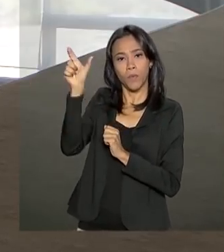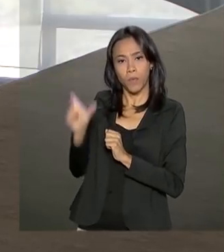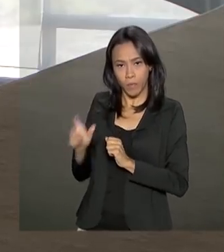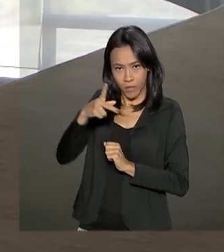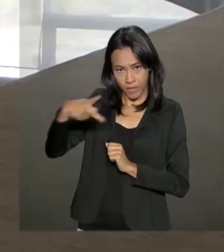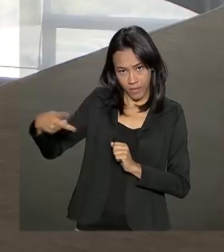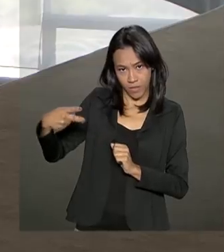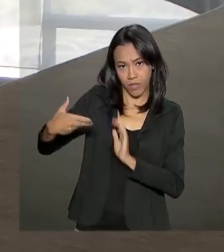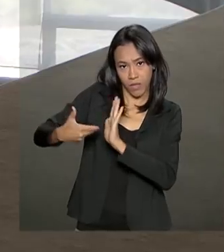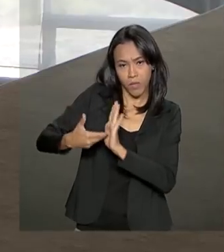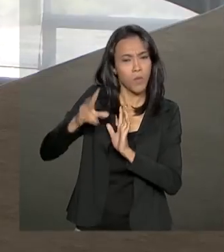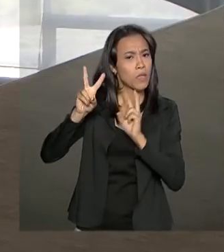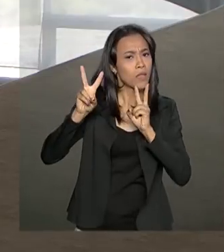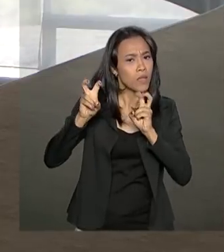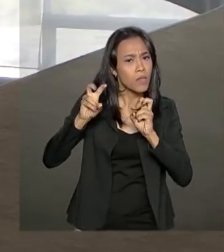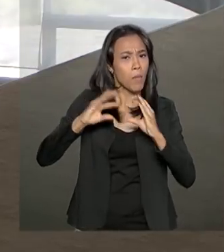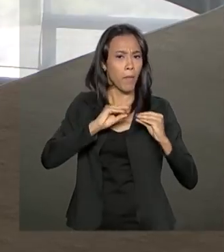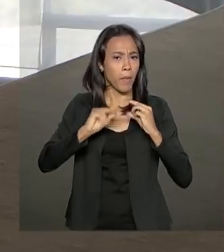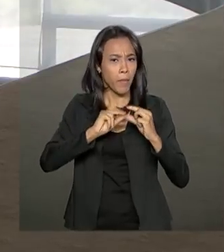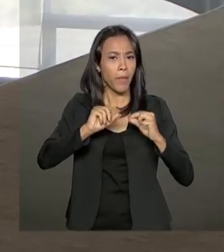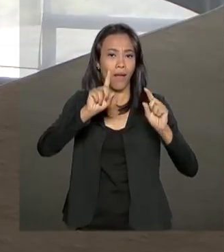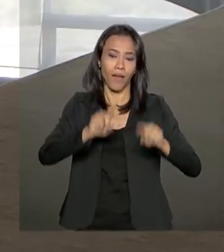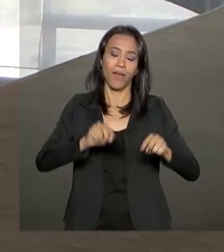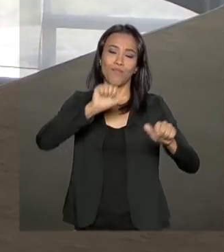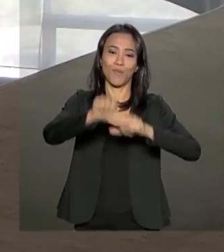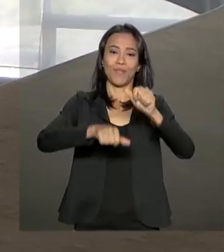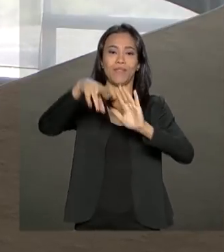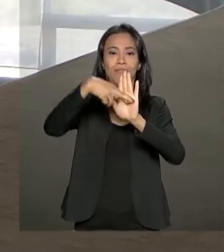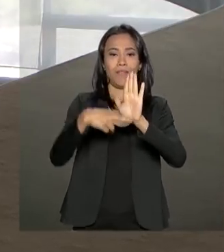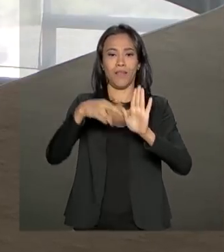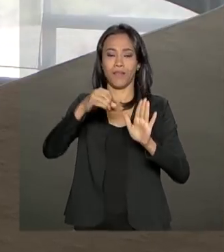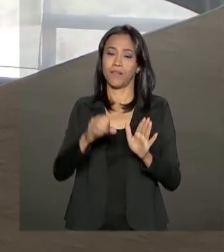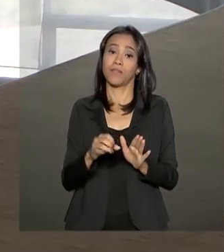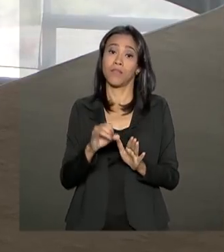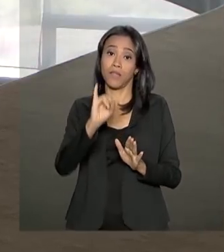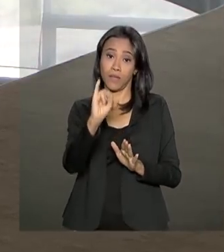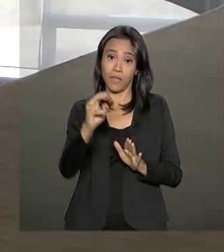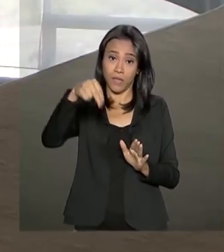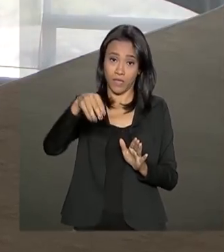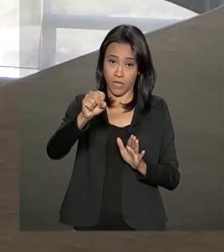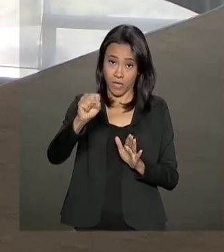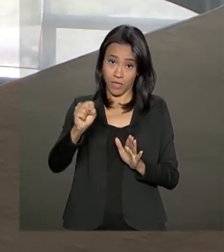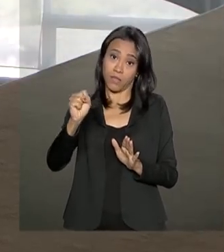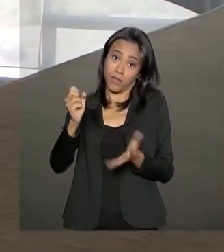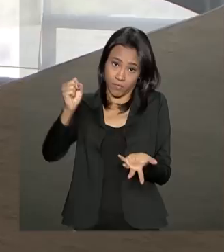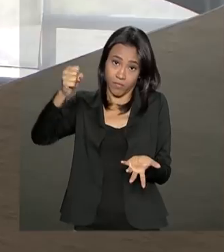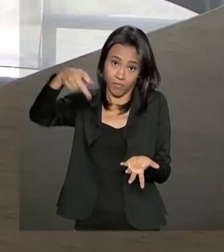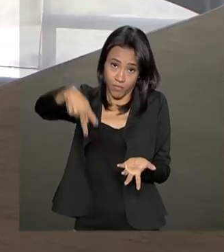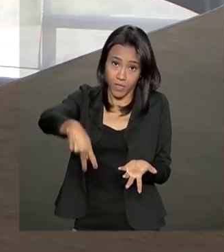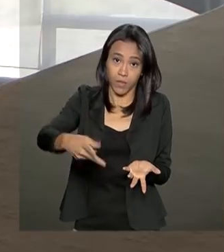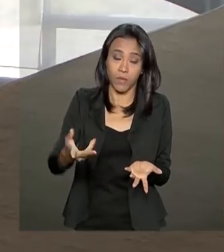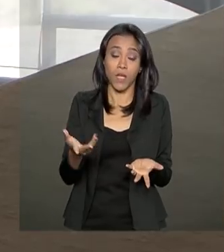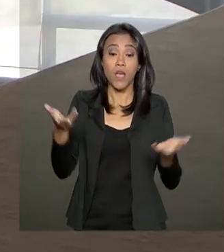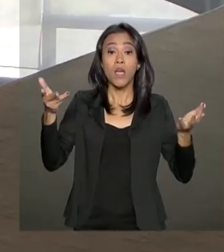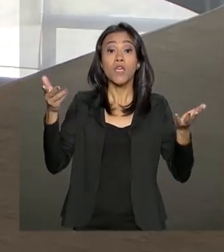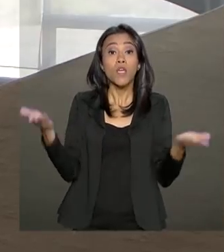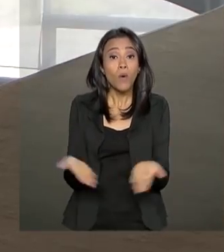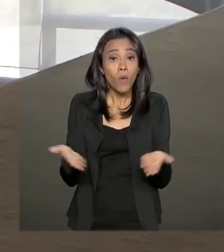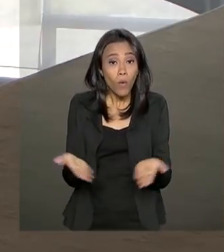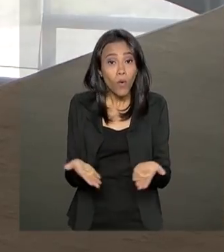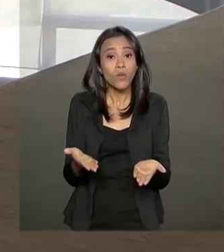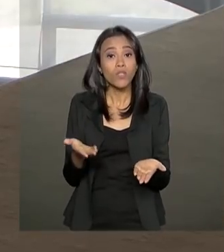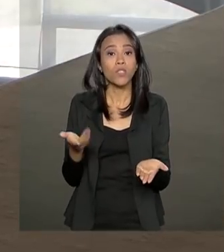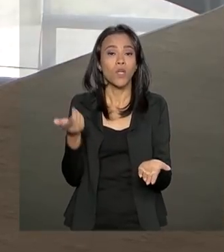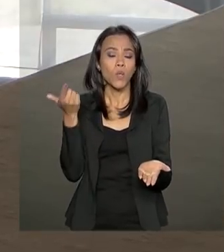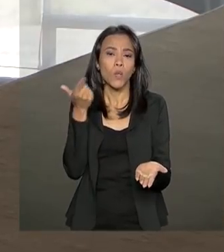O tema é a reforma da Previdência. A expectativa é que seja instalado ainda hoje a